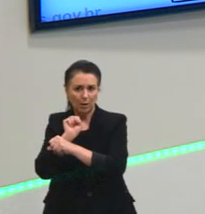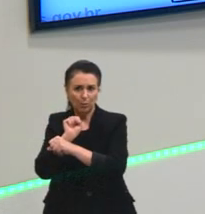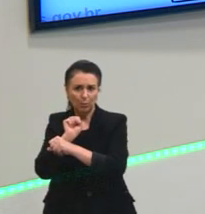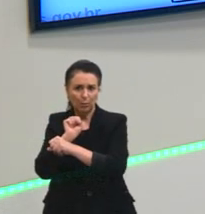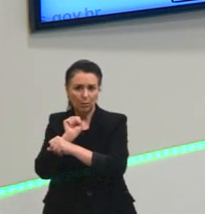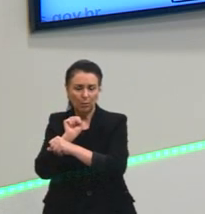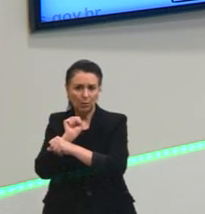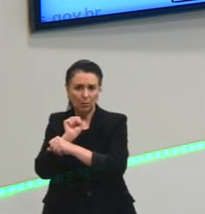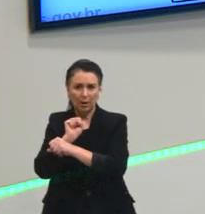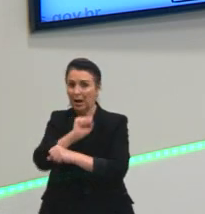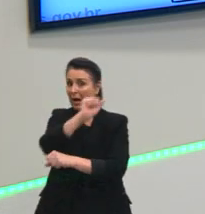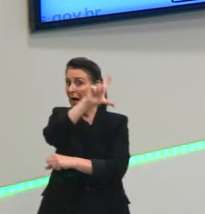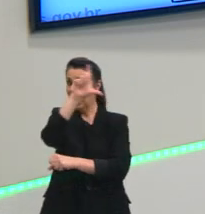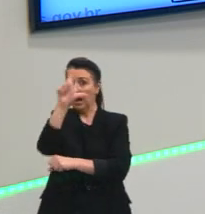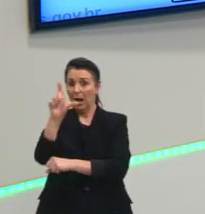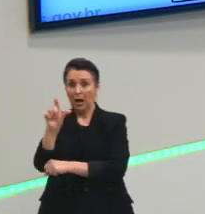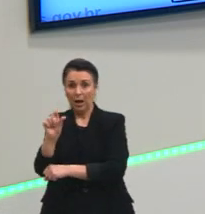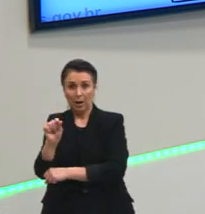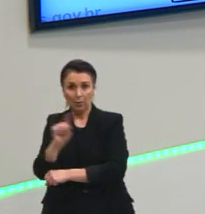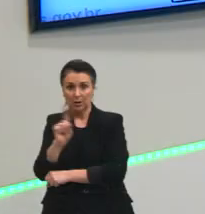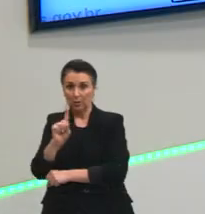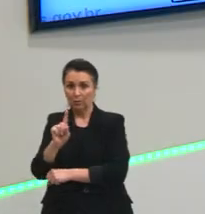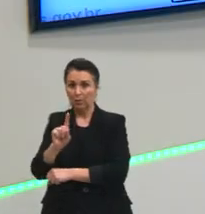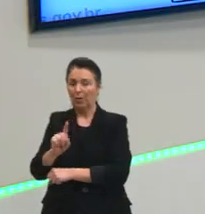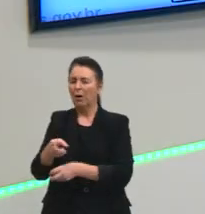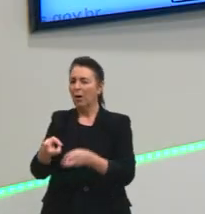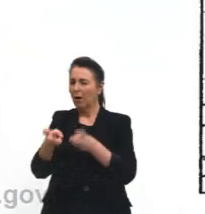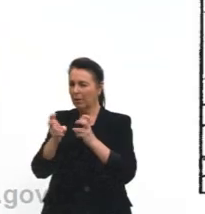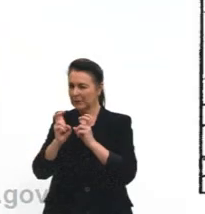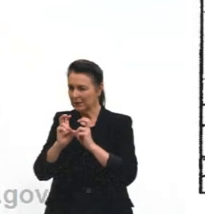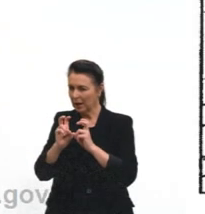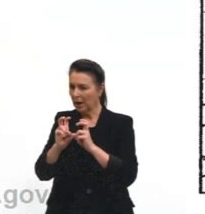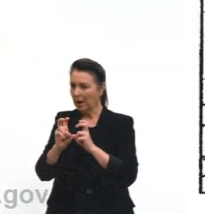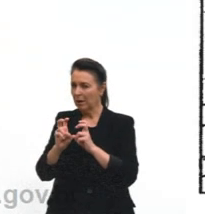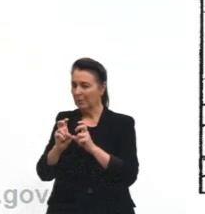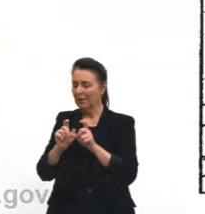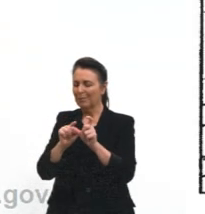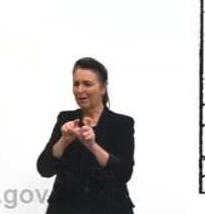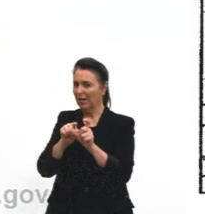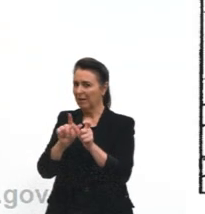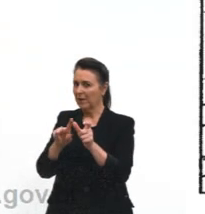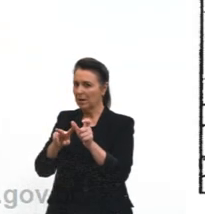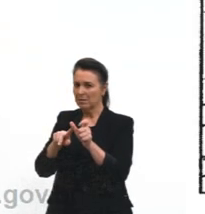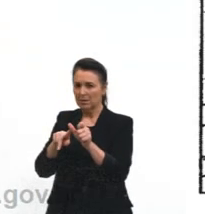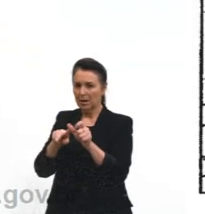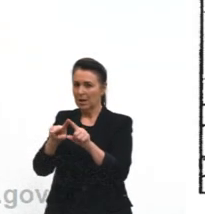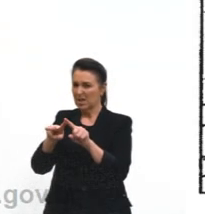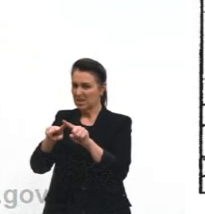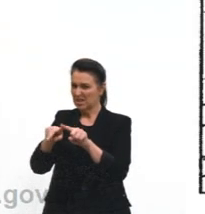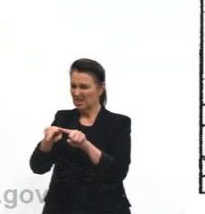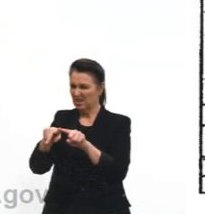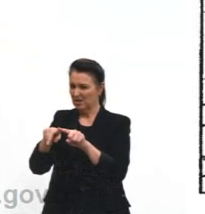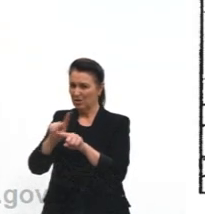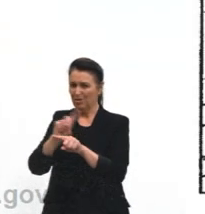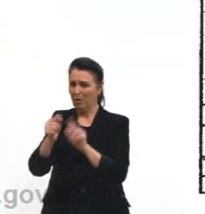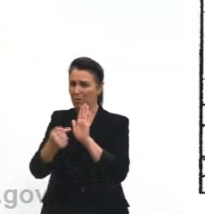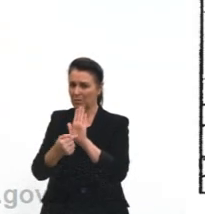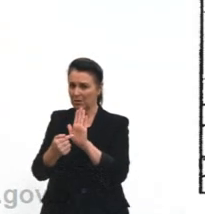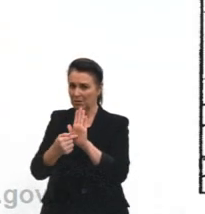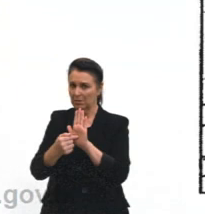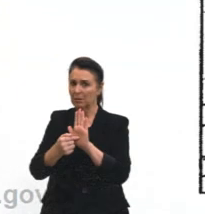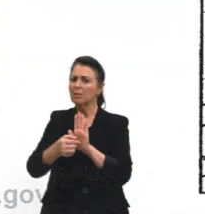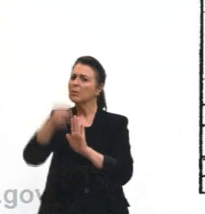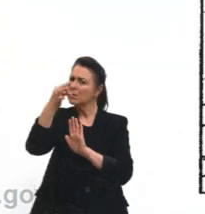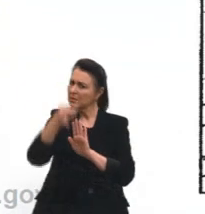repouso. Vejam que aqui não fala em skate, a gente pode considerar qualquer pessoa. Então, essa opção também está correta.